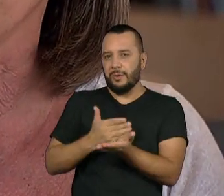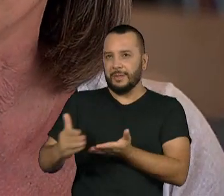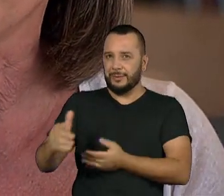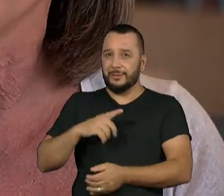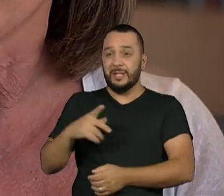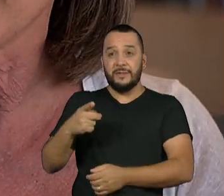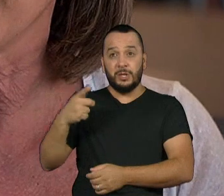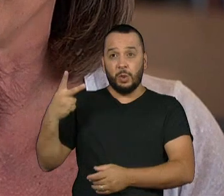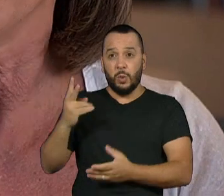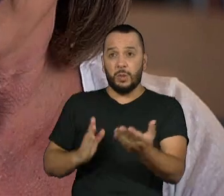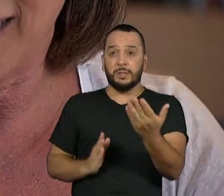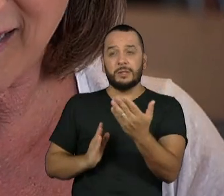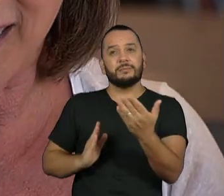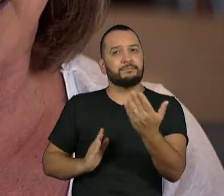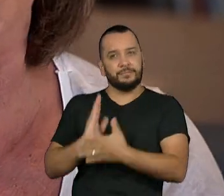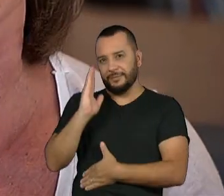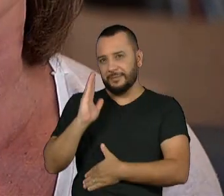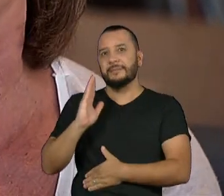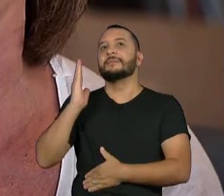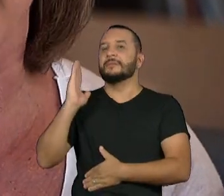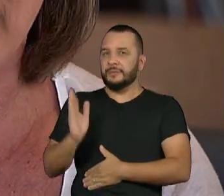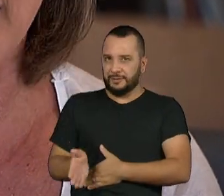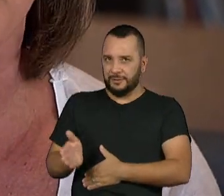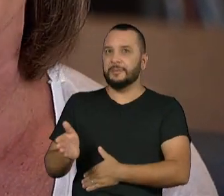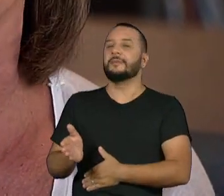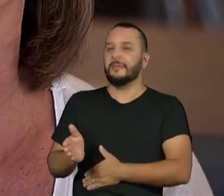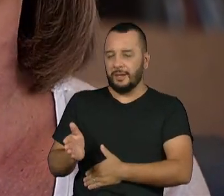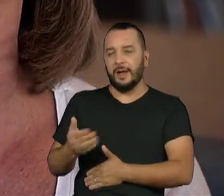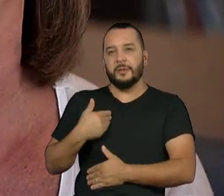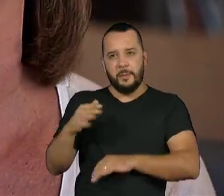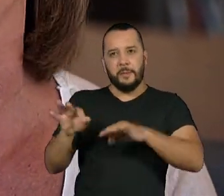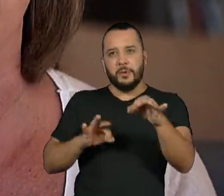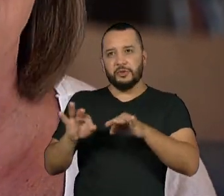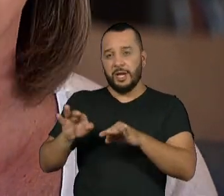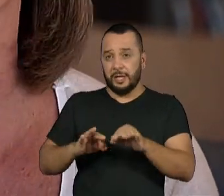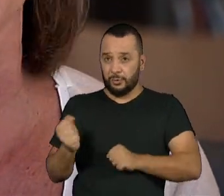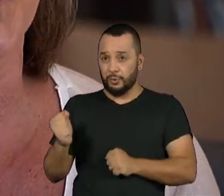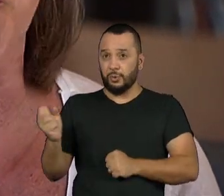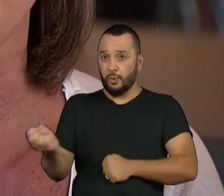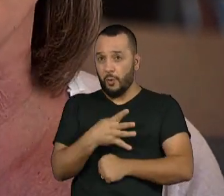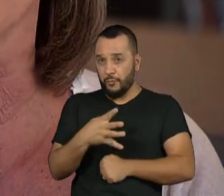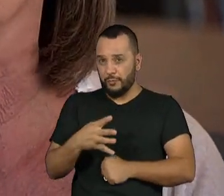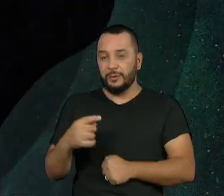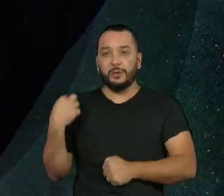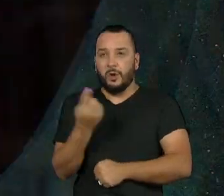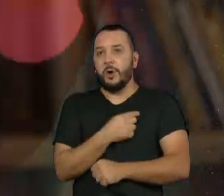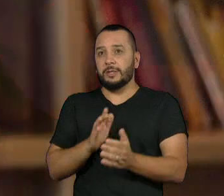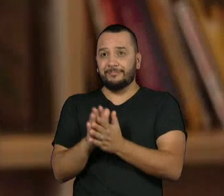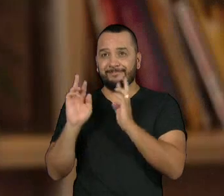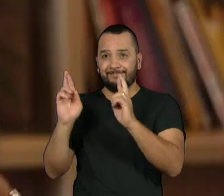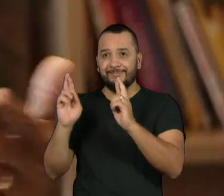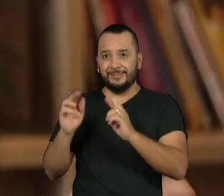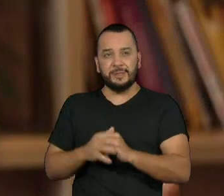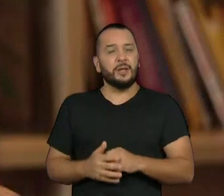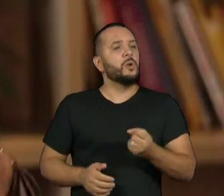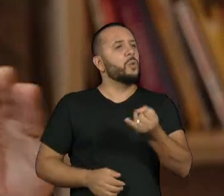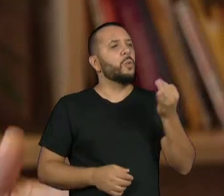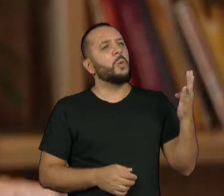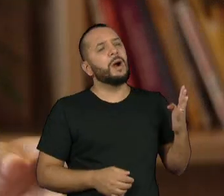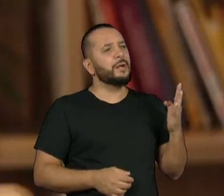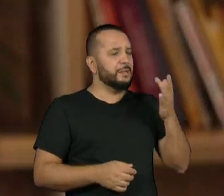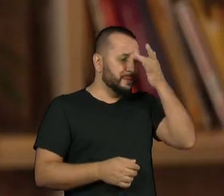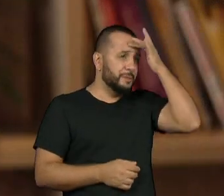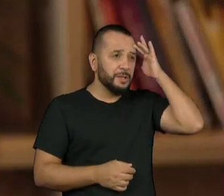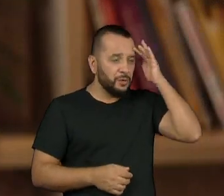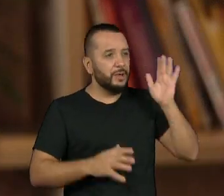aprovados nesta amostragem, nesse programa e também estamos muito otimistas. Quantos candidatos se apresentaram no